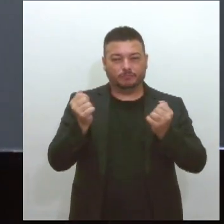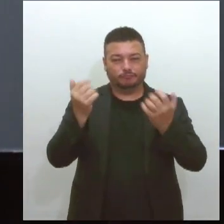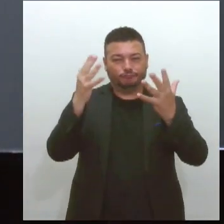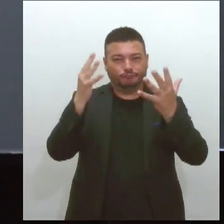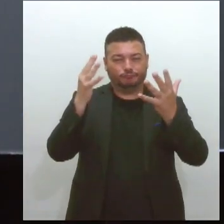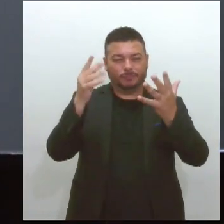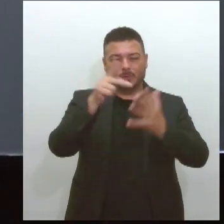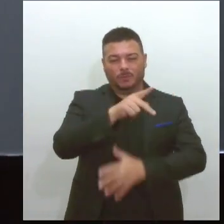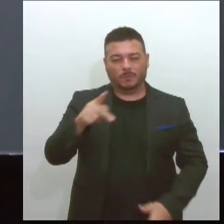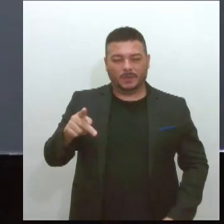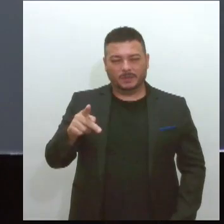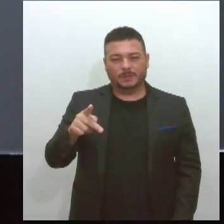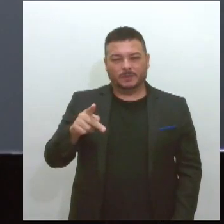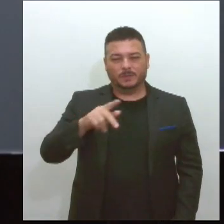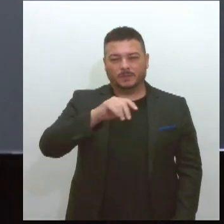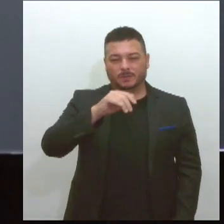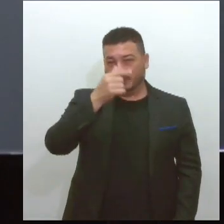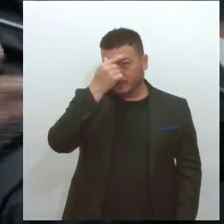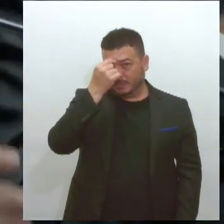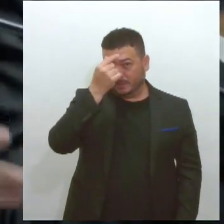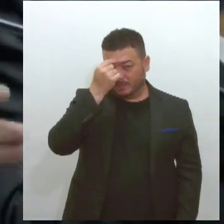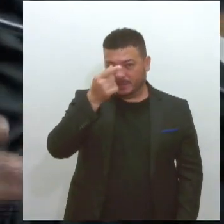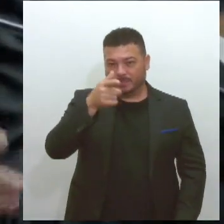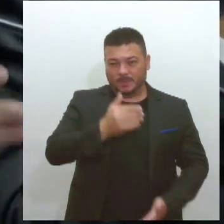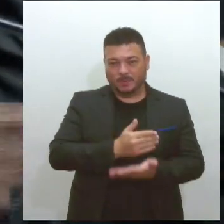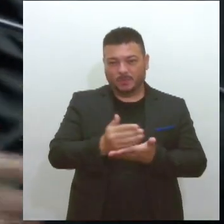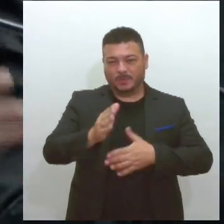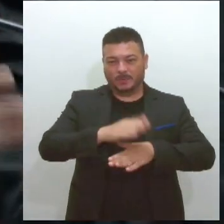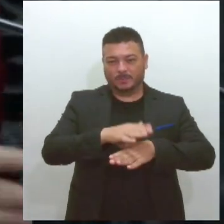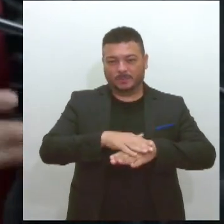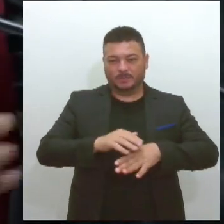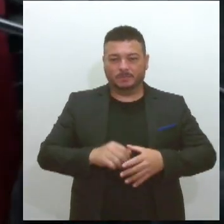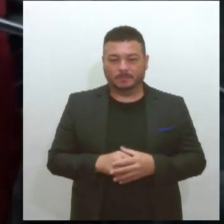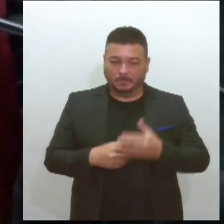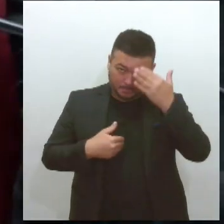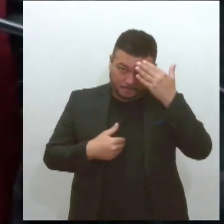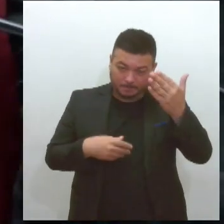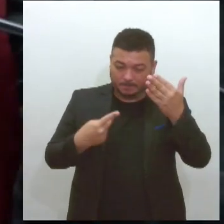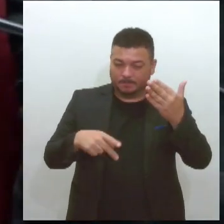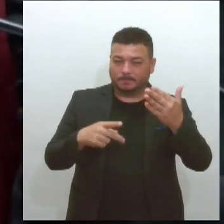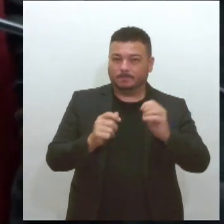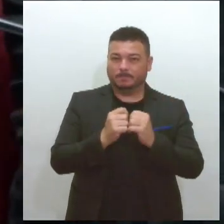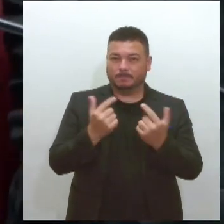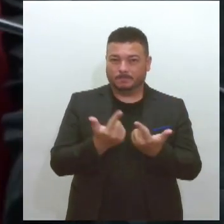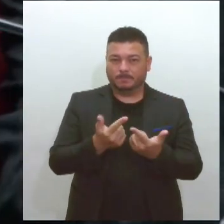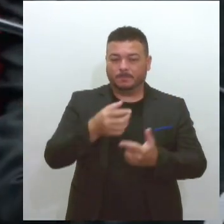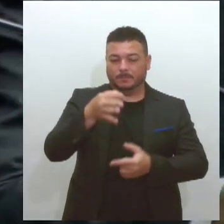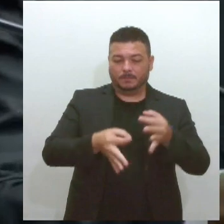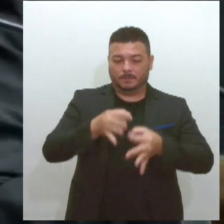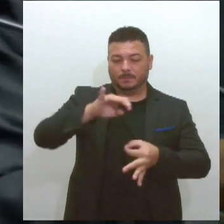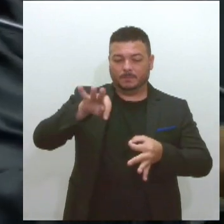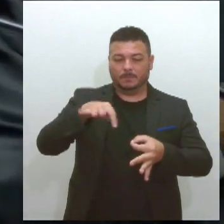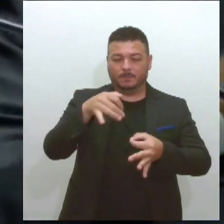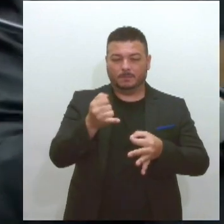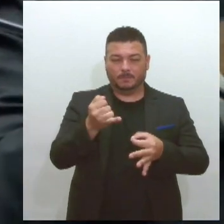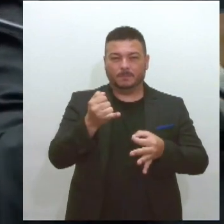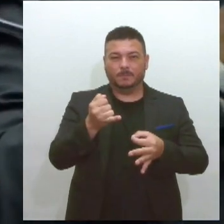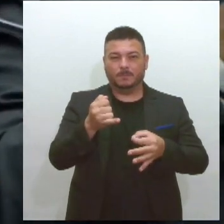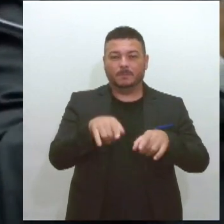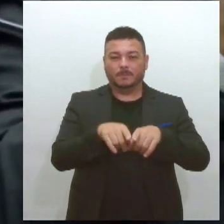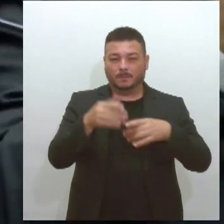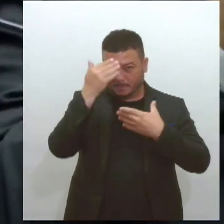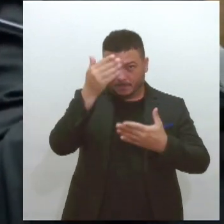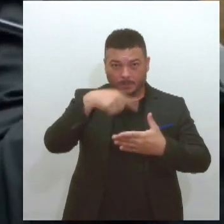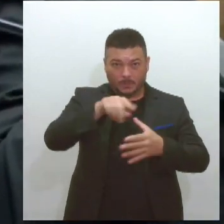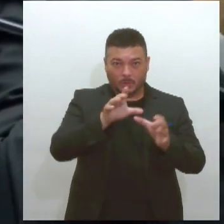Lese, Jefferson Andrade, pela iniciativa. Agradecer também a esta casa, ao Tribunal de Justiça de Sergipe, agradecer a toda a equipe da Assembleia